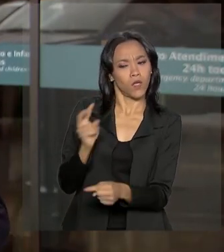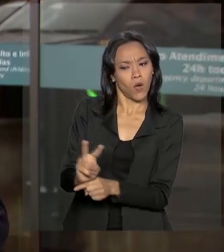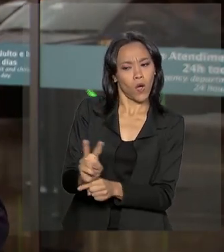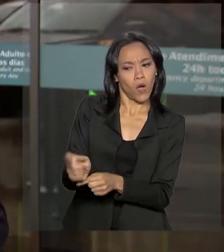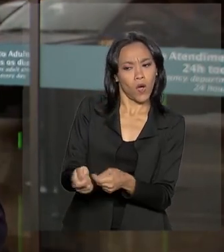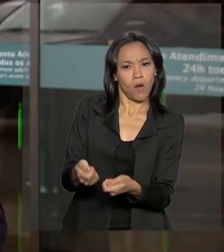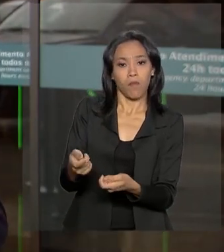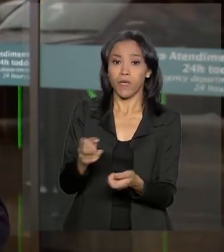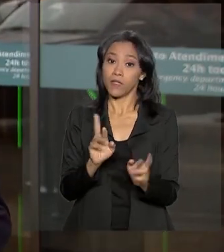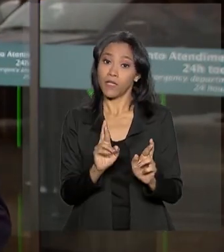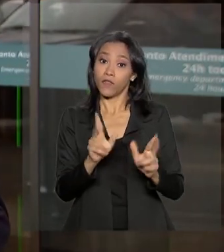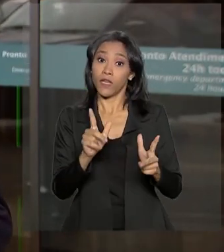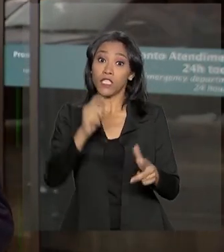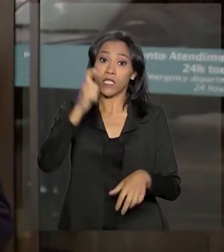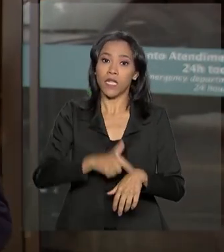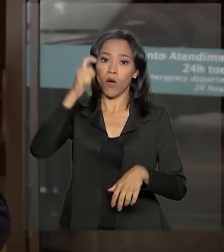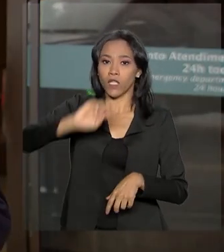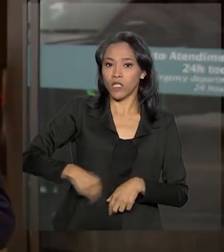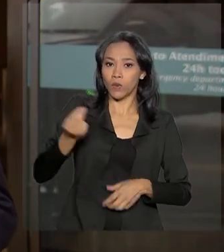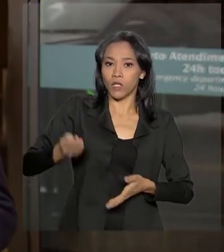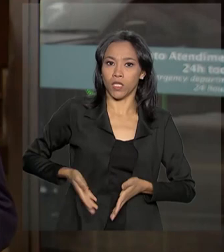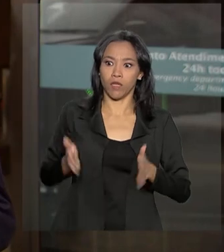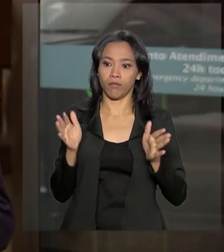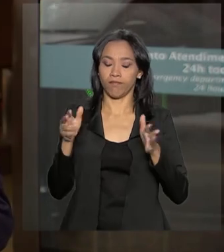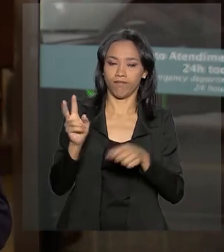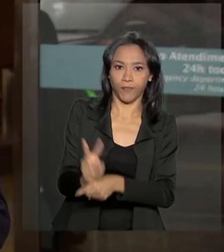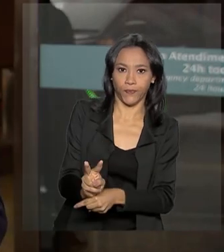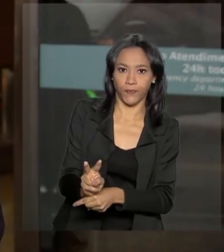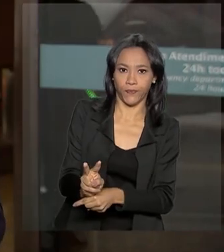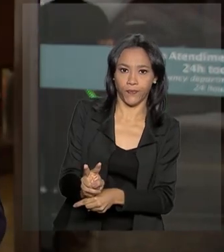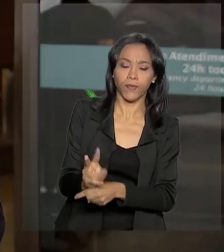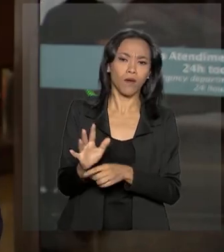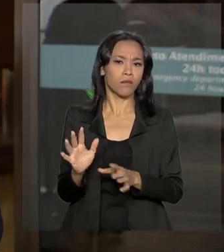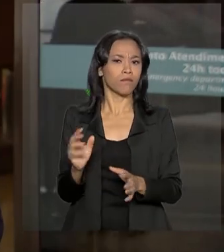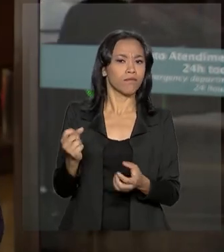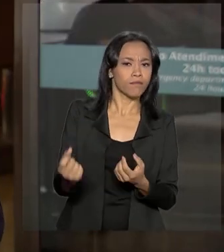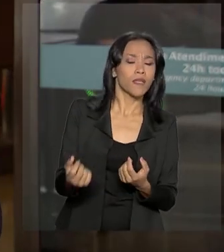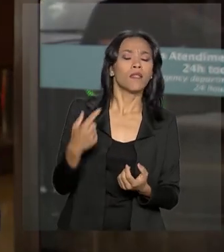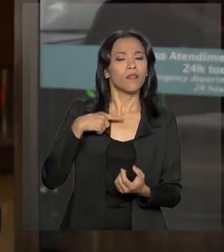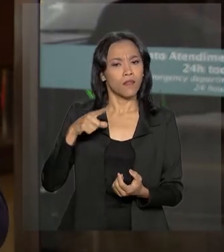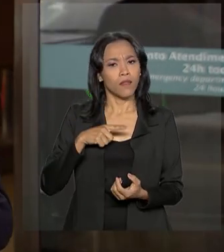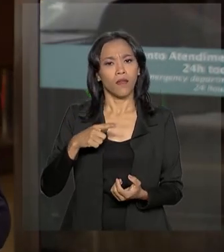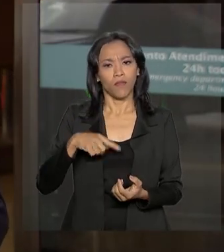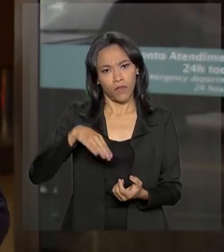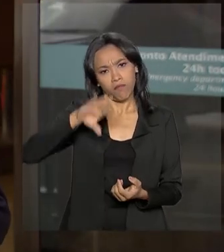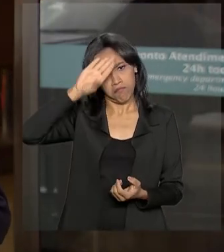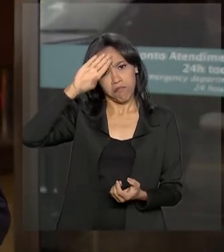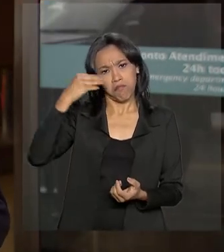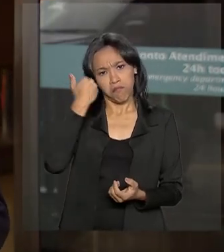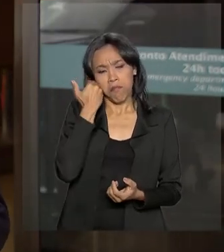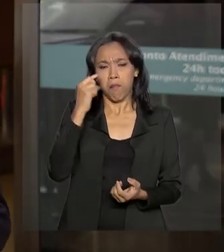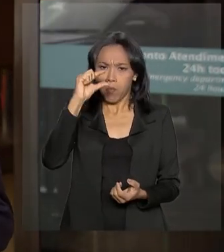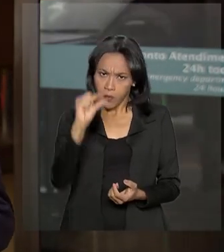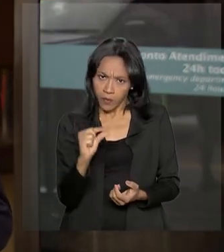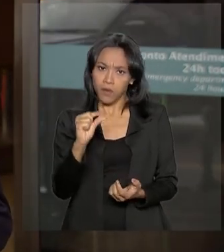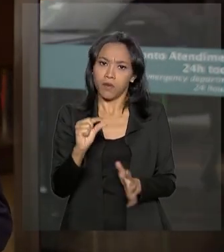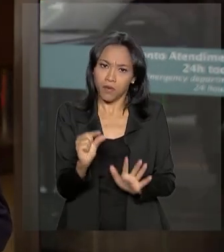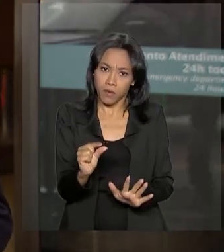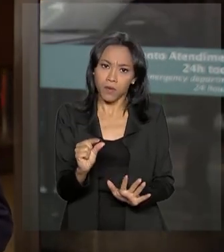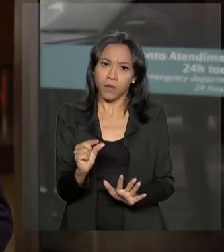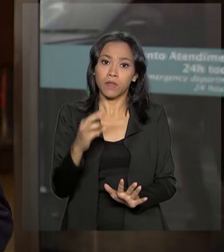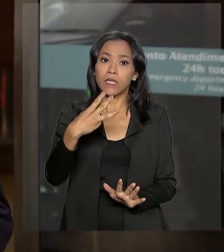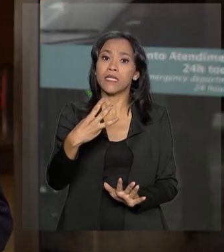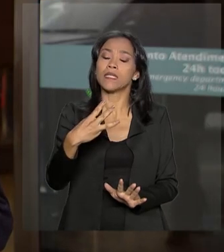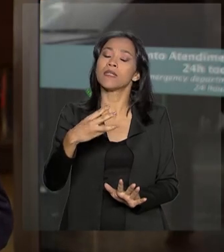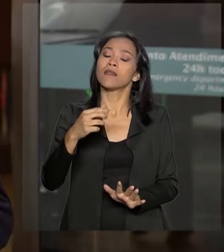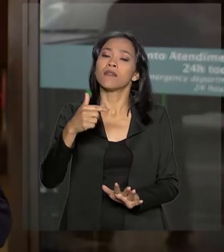pós-operatório. O presidente registrou episódios de febre, baixa, 37,3 graus e algumas